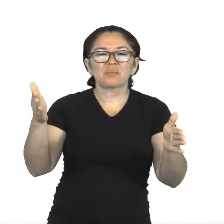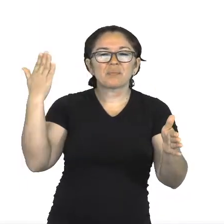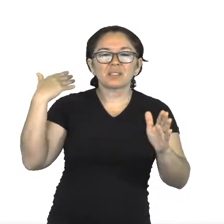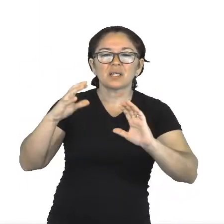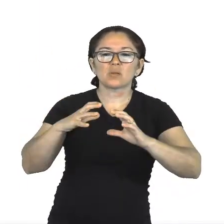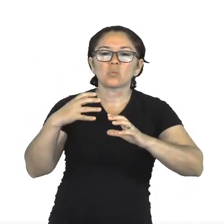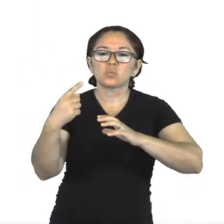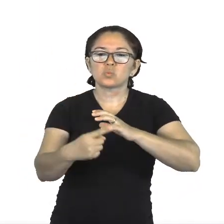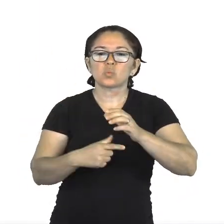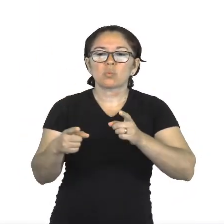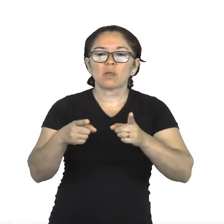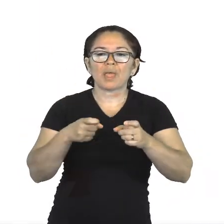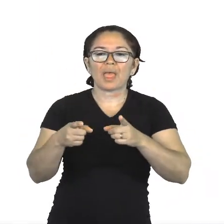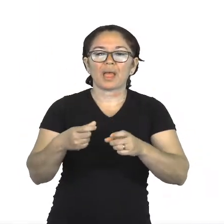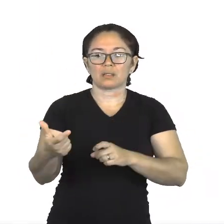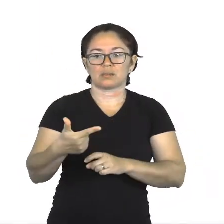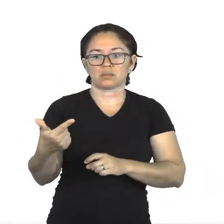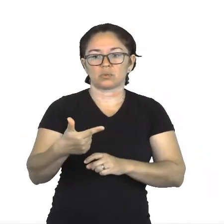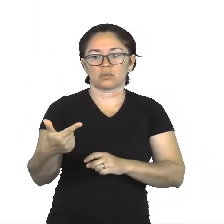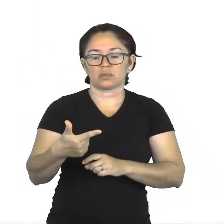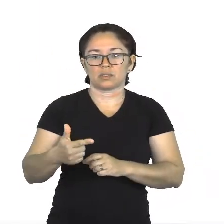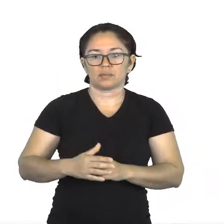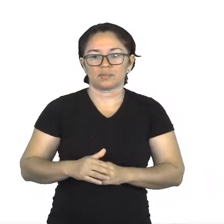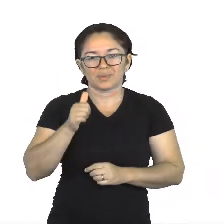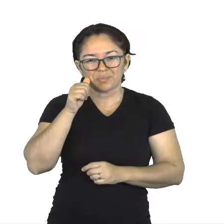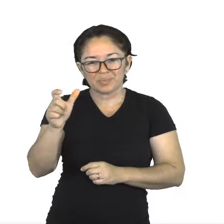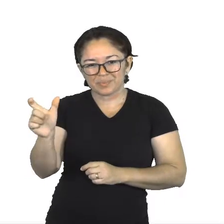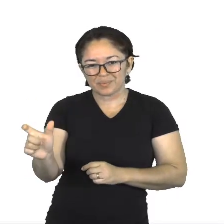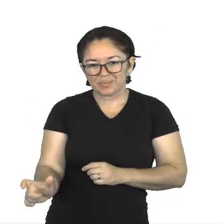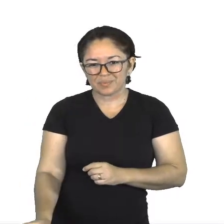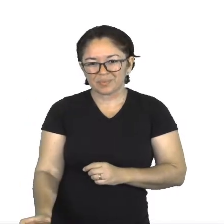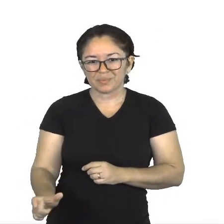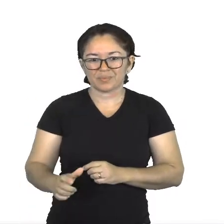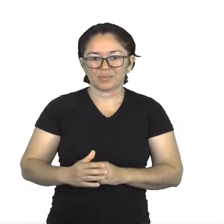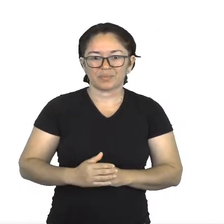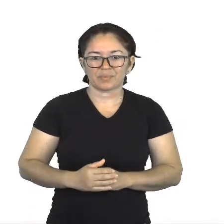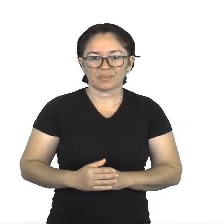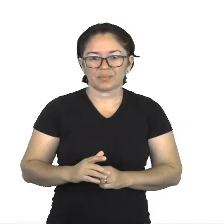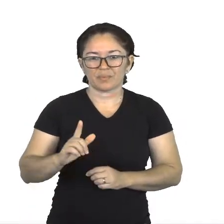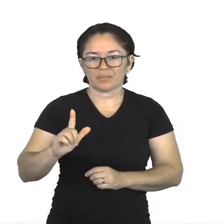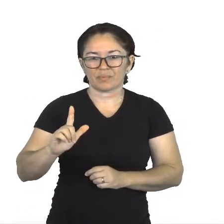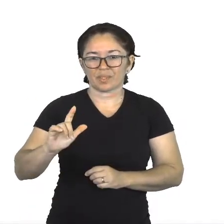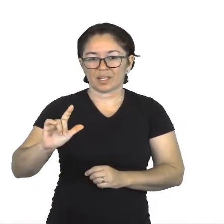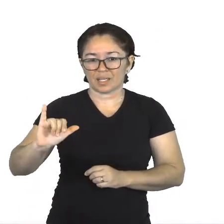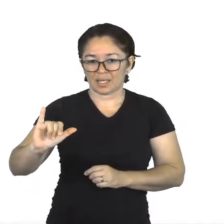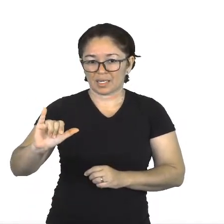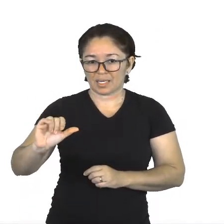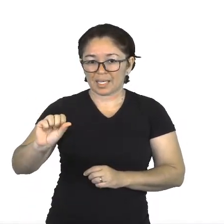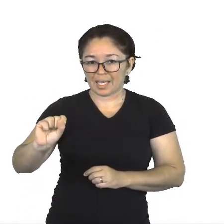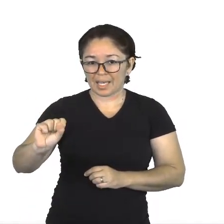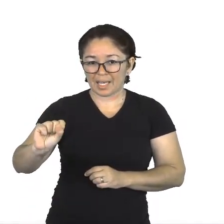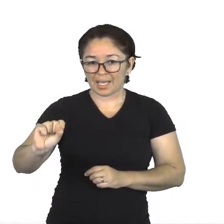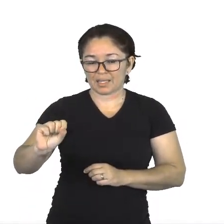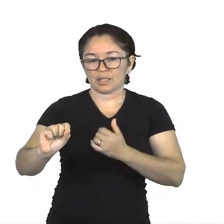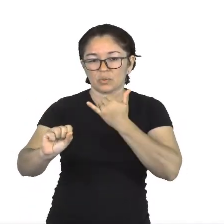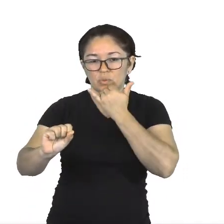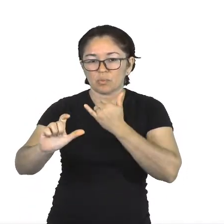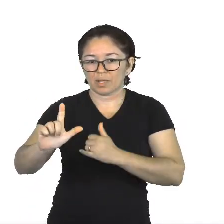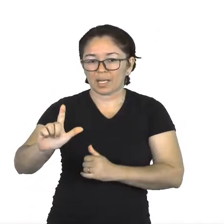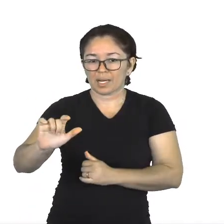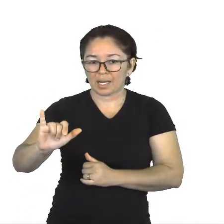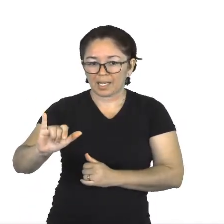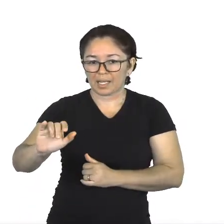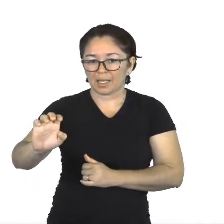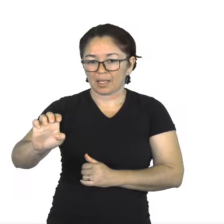Liesel passa a ajudar a mãe adotiva nas tarefas de casa,